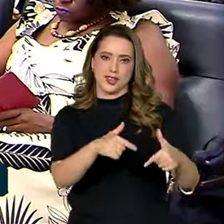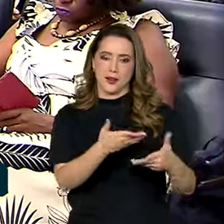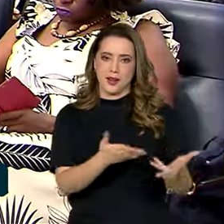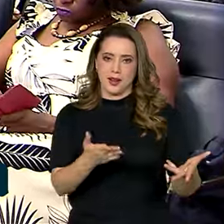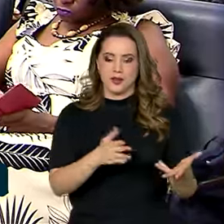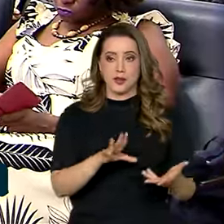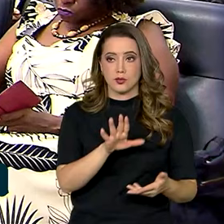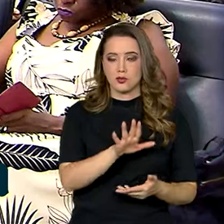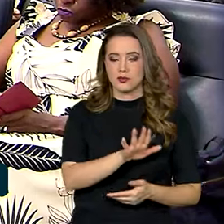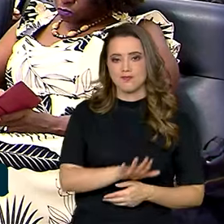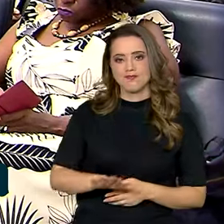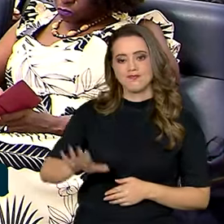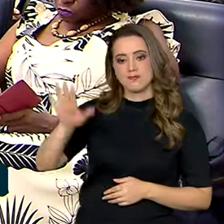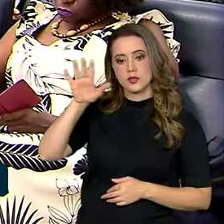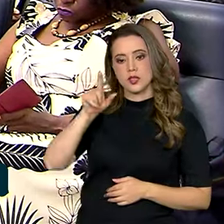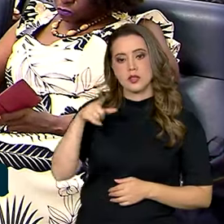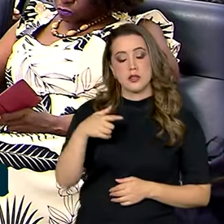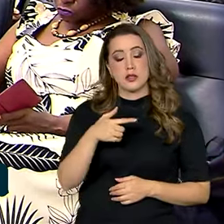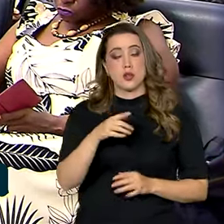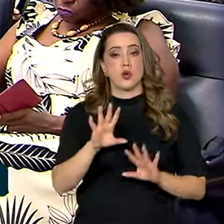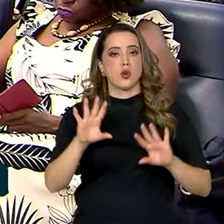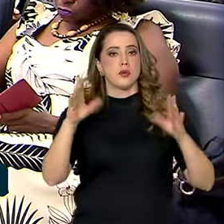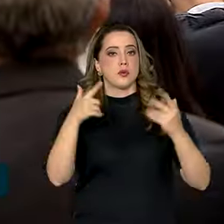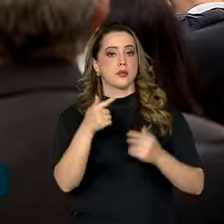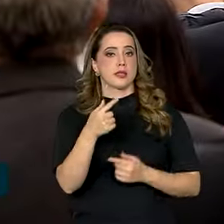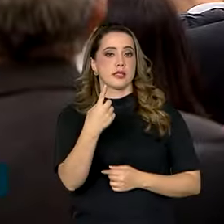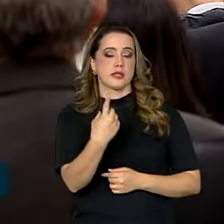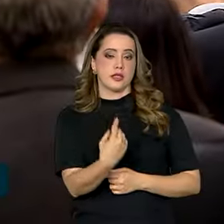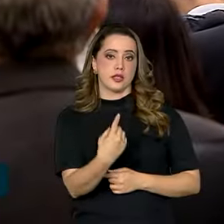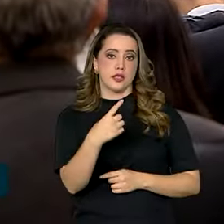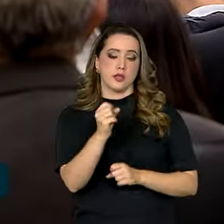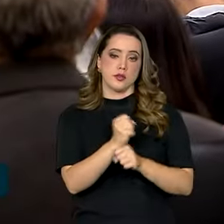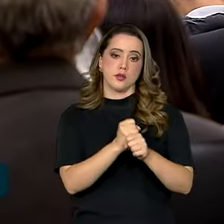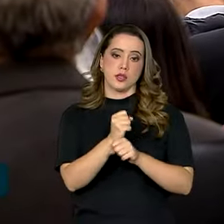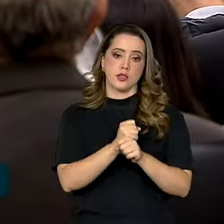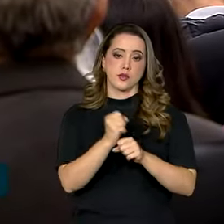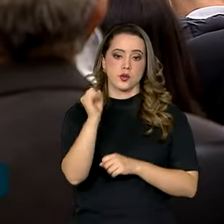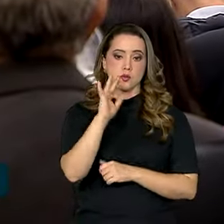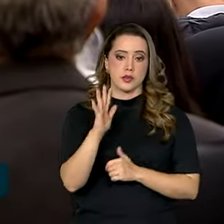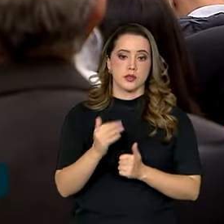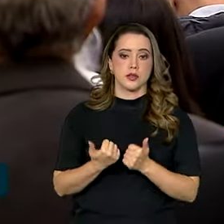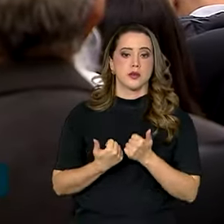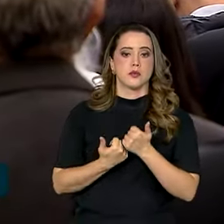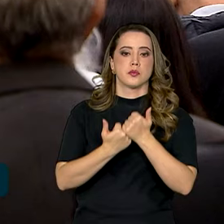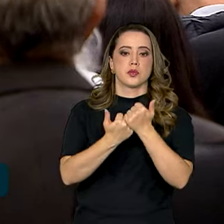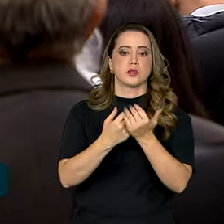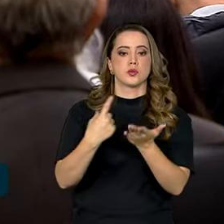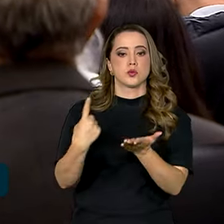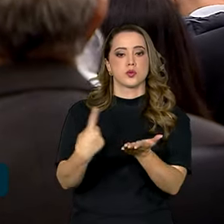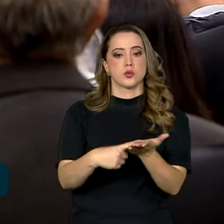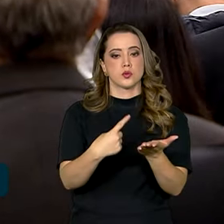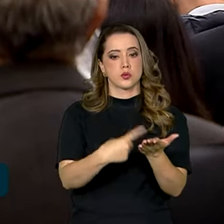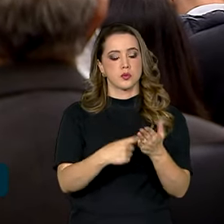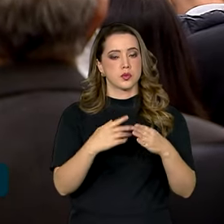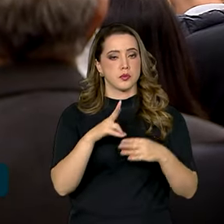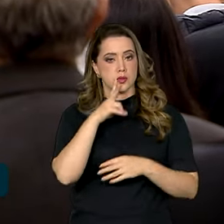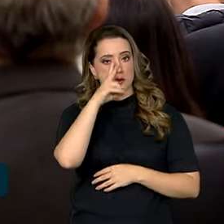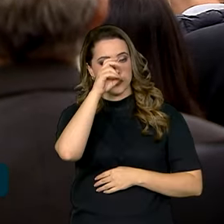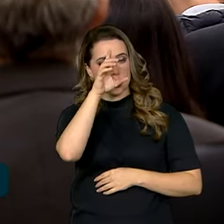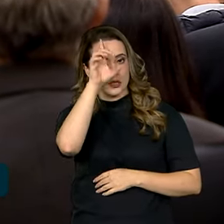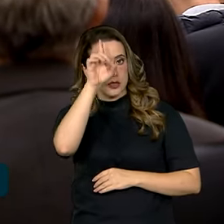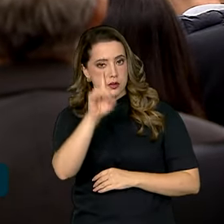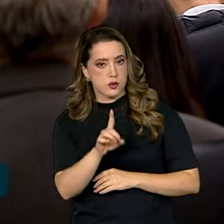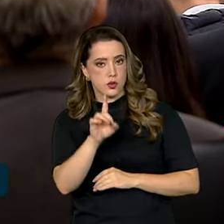em comemoração aos 71 anos de apoio do Brasil à Convenção que fortalece o direito